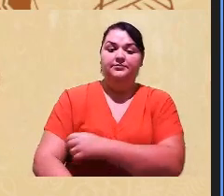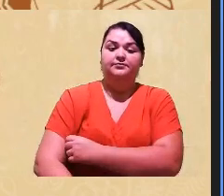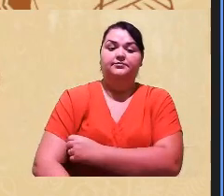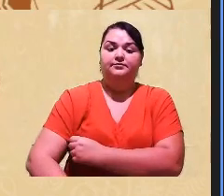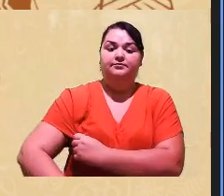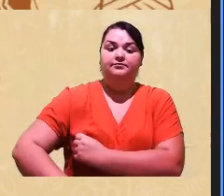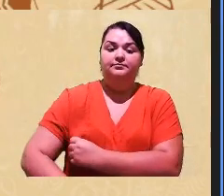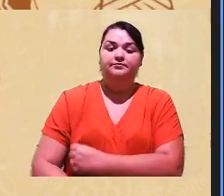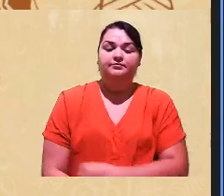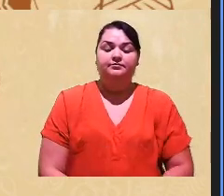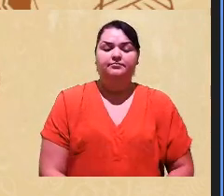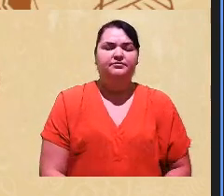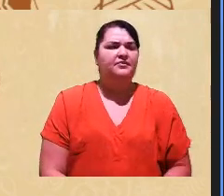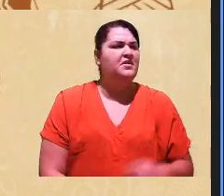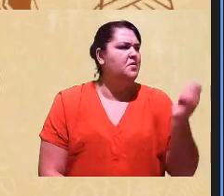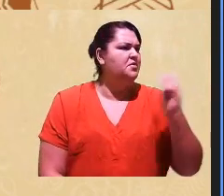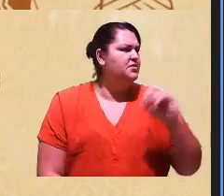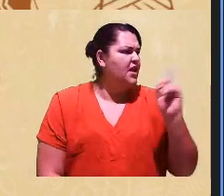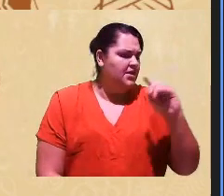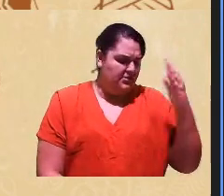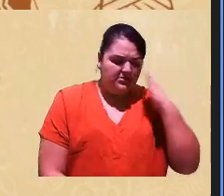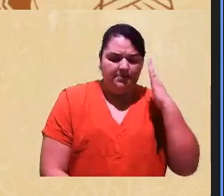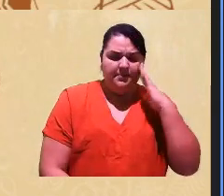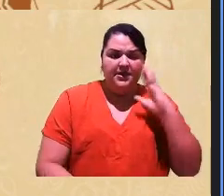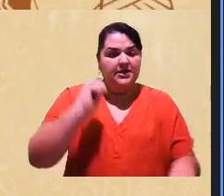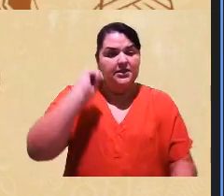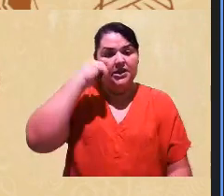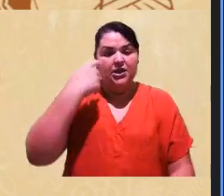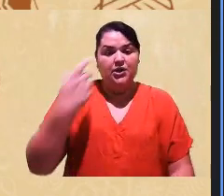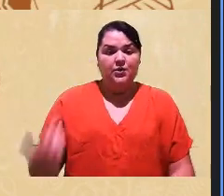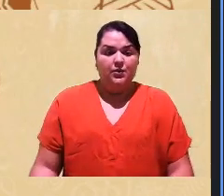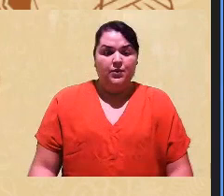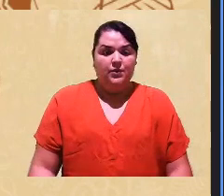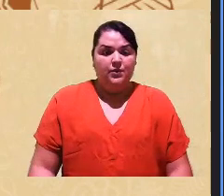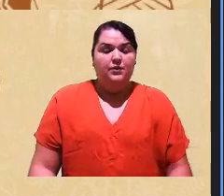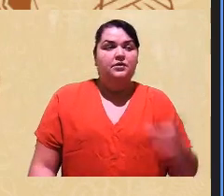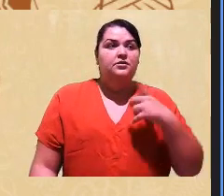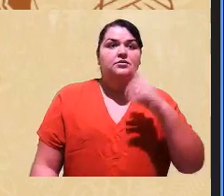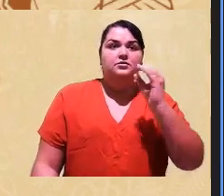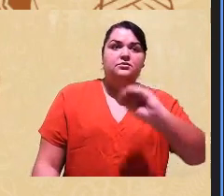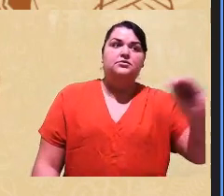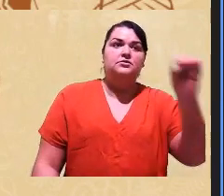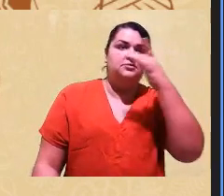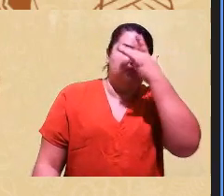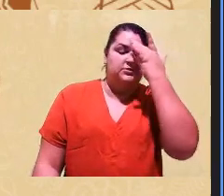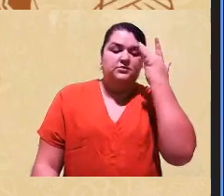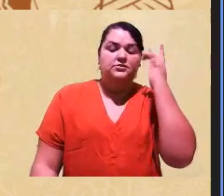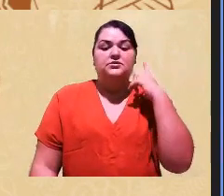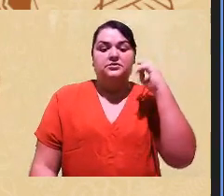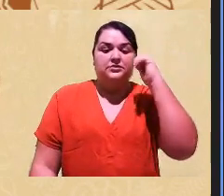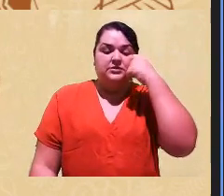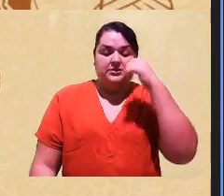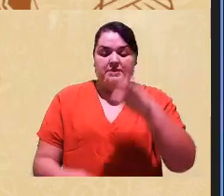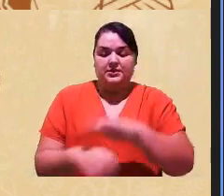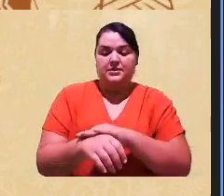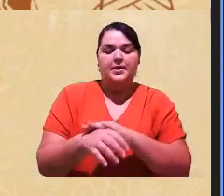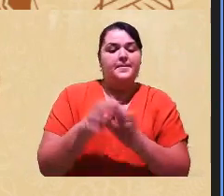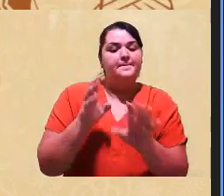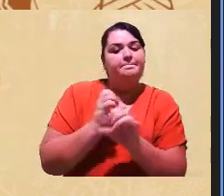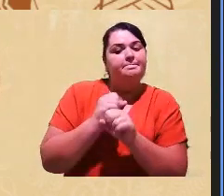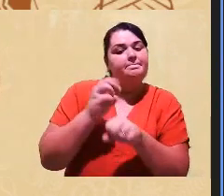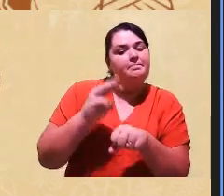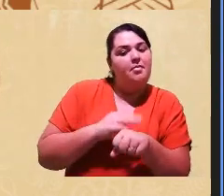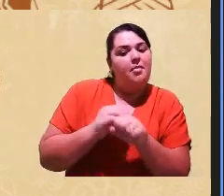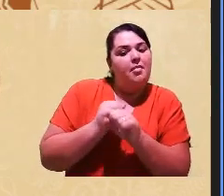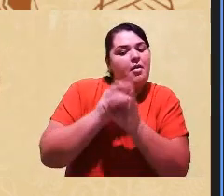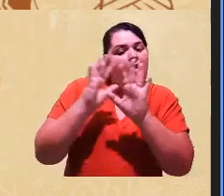Ah, não dá para saber quem é negro. Ah, estão tirando pessoas negras da cor parda da banca, dizendo que